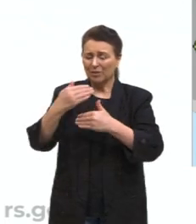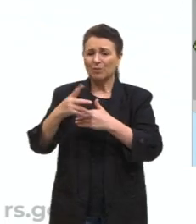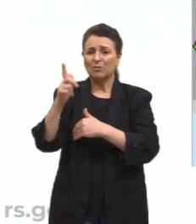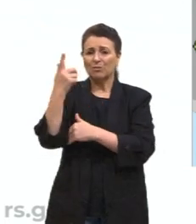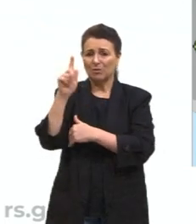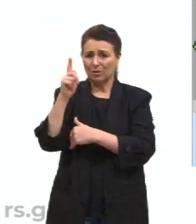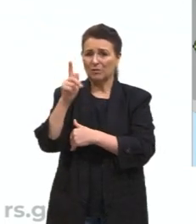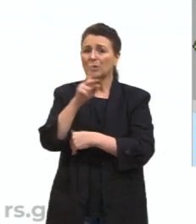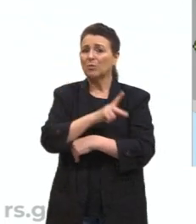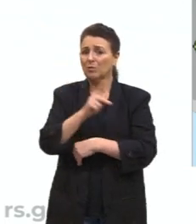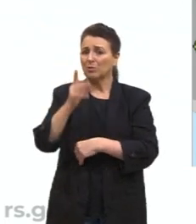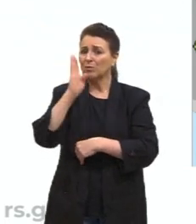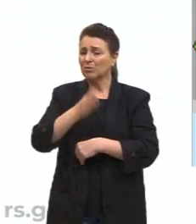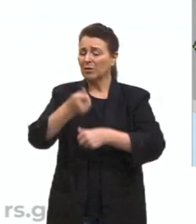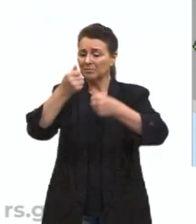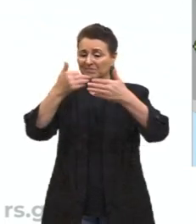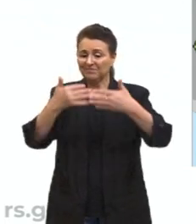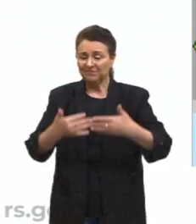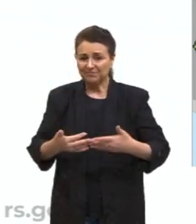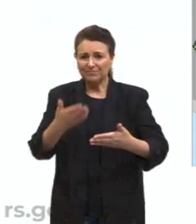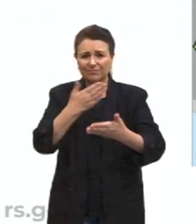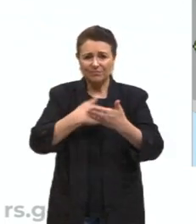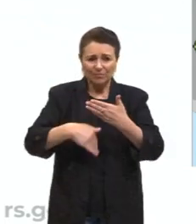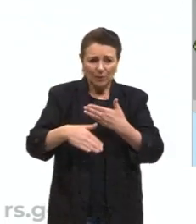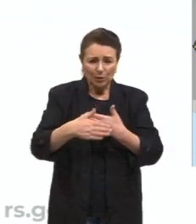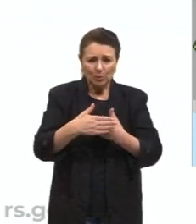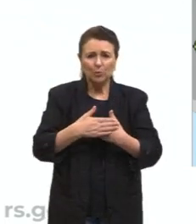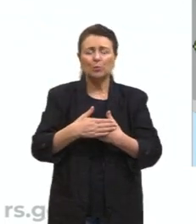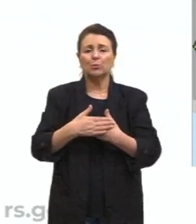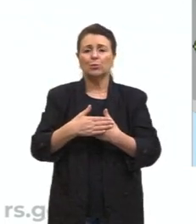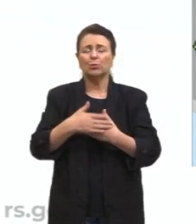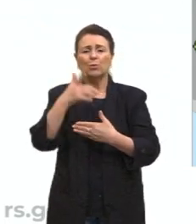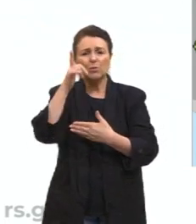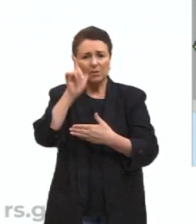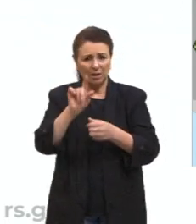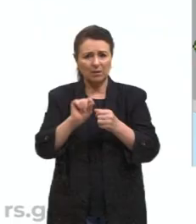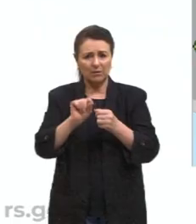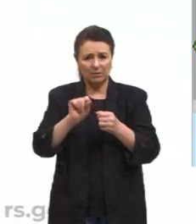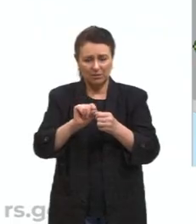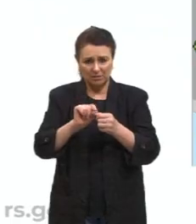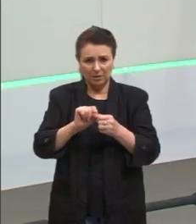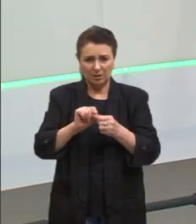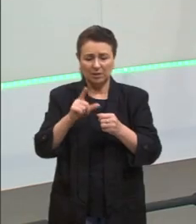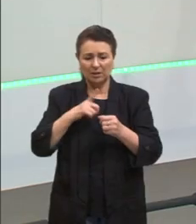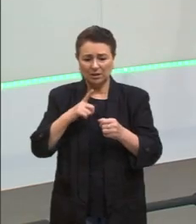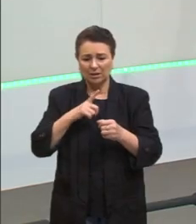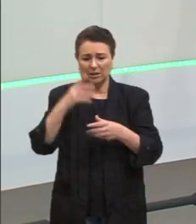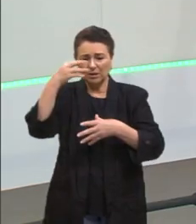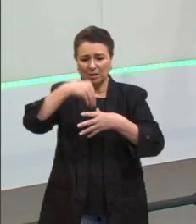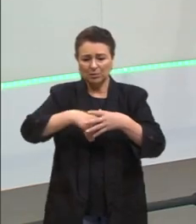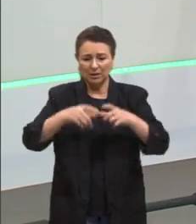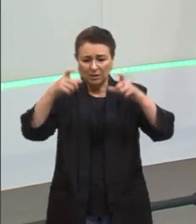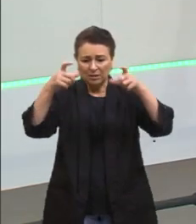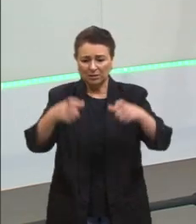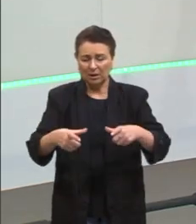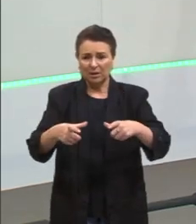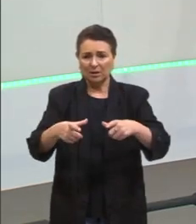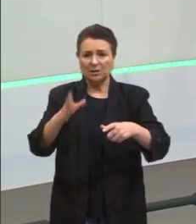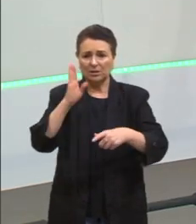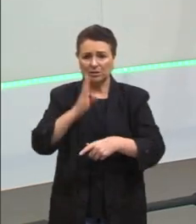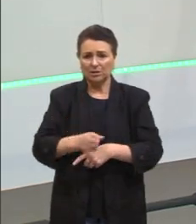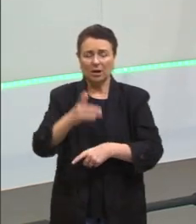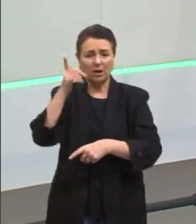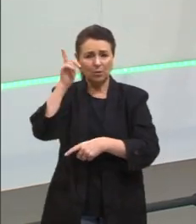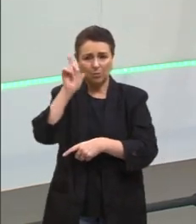viu na aula, Então tu teria que trazer tudo uma questão, tu consegue fazer dentro daquele bolsão que a gente já conseguiu, né? Eu acho que